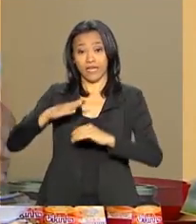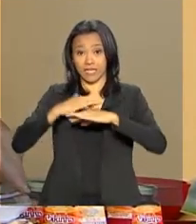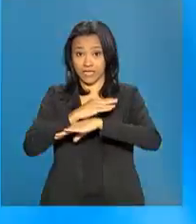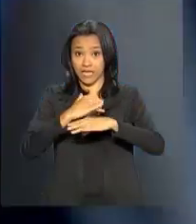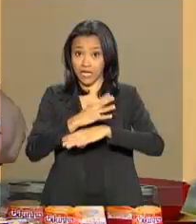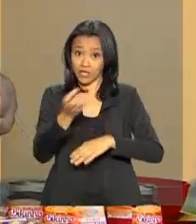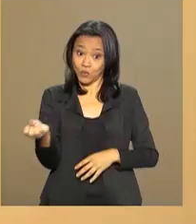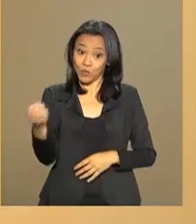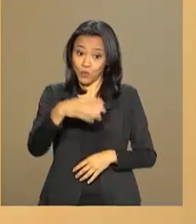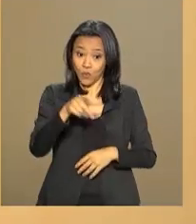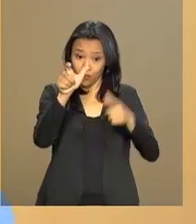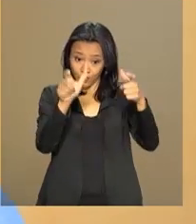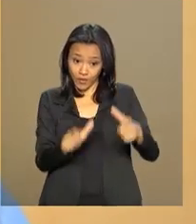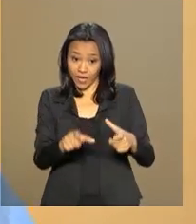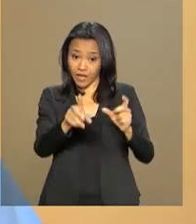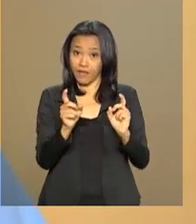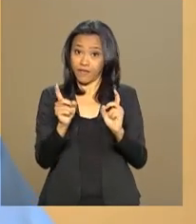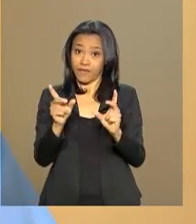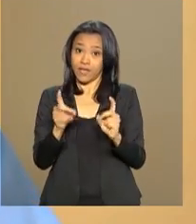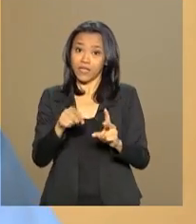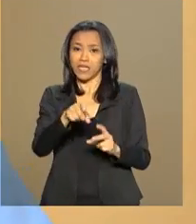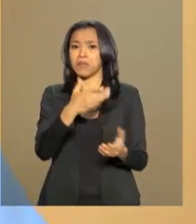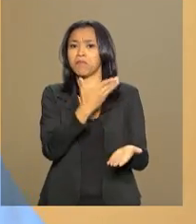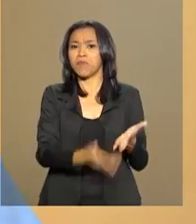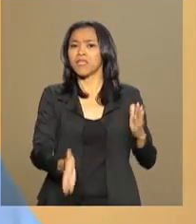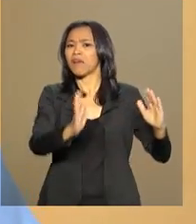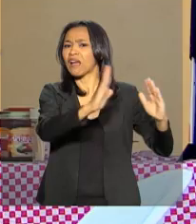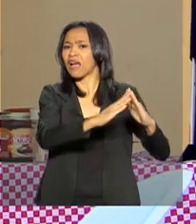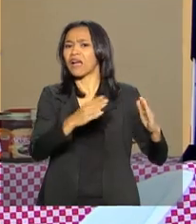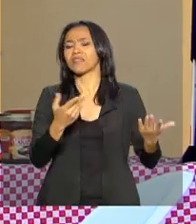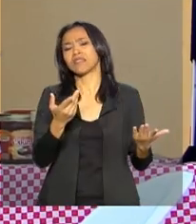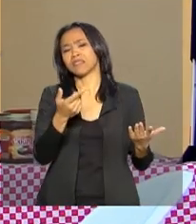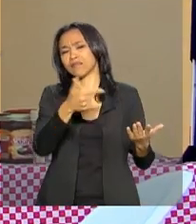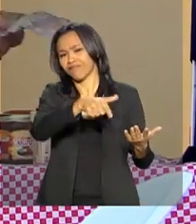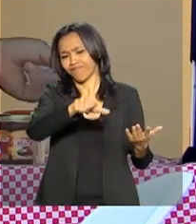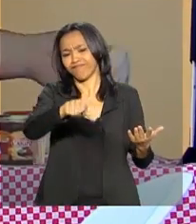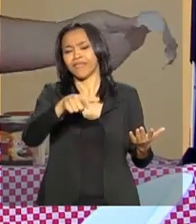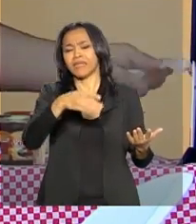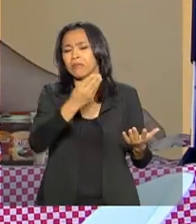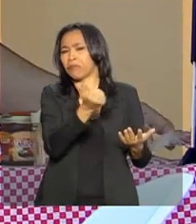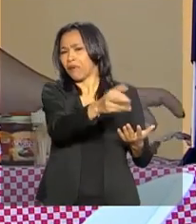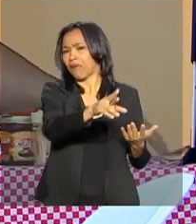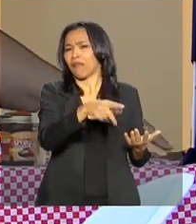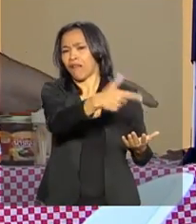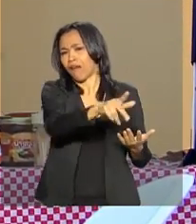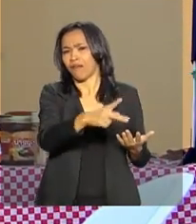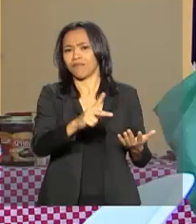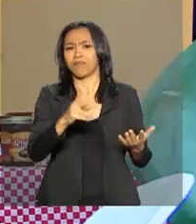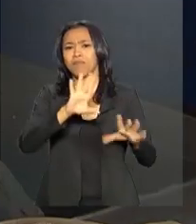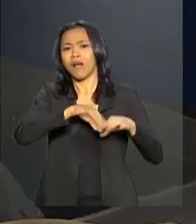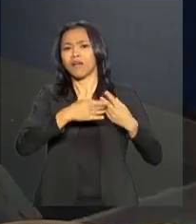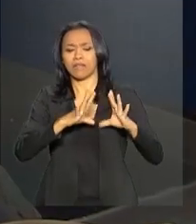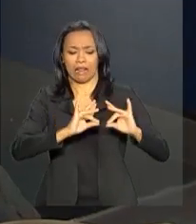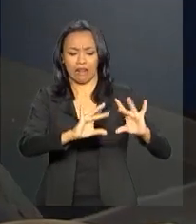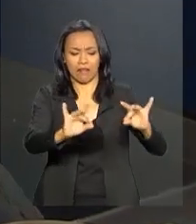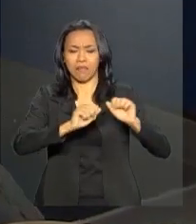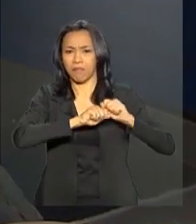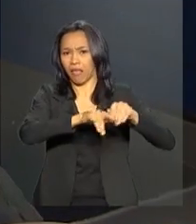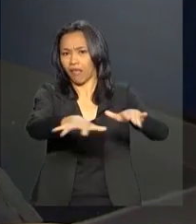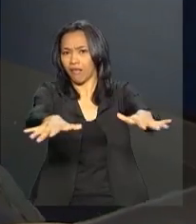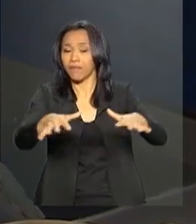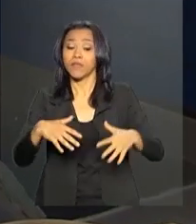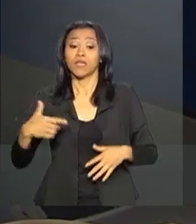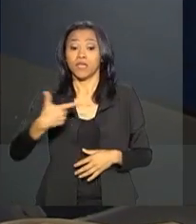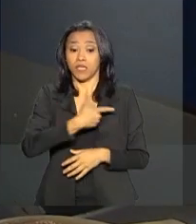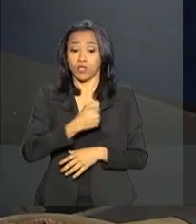vendas da Sandra, que perdeu o bar e a casa em Bento Rodrigues, distrito mais atingido pela lama de rejeitos. Em 2015,